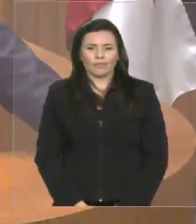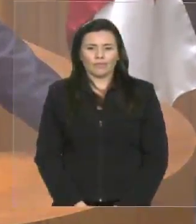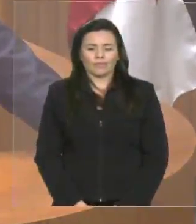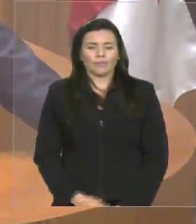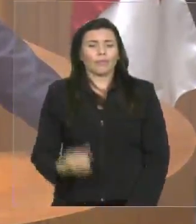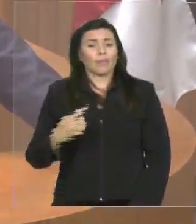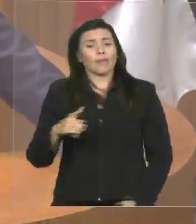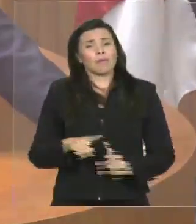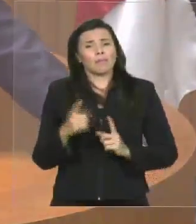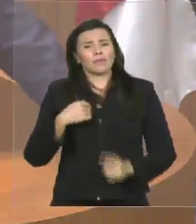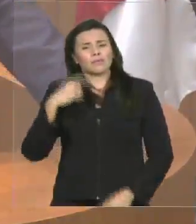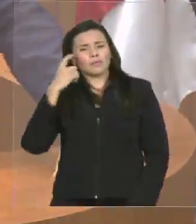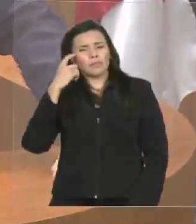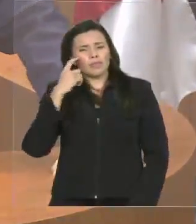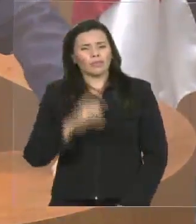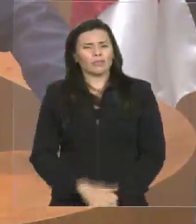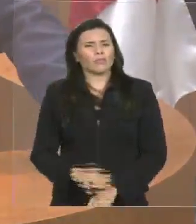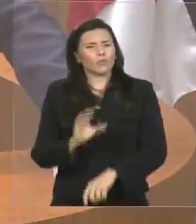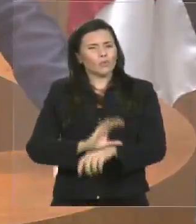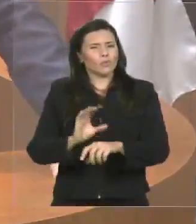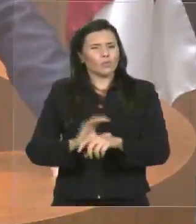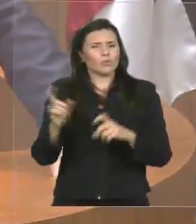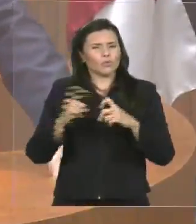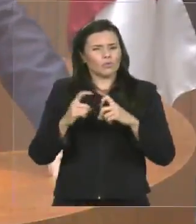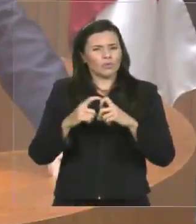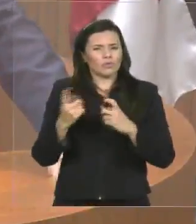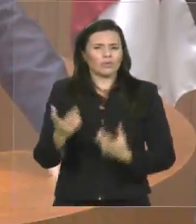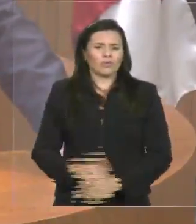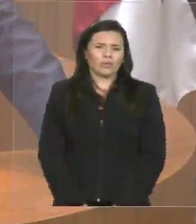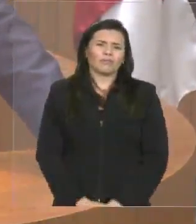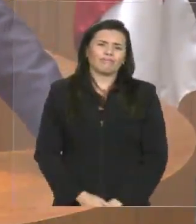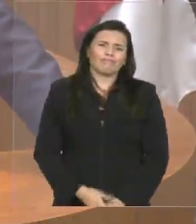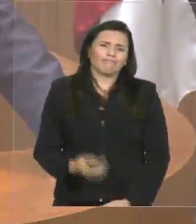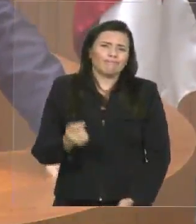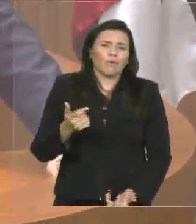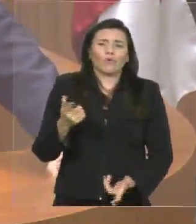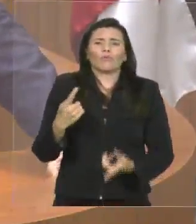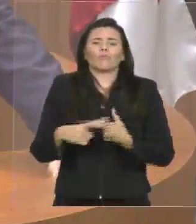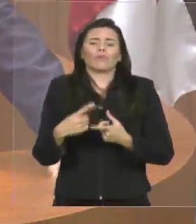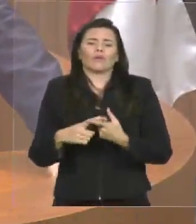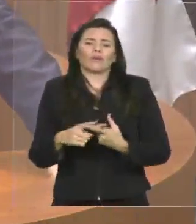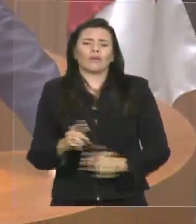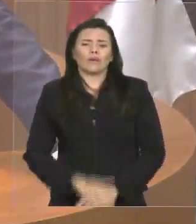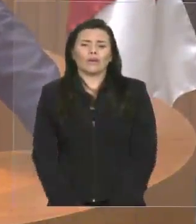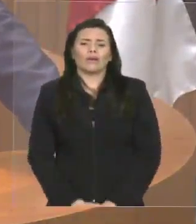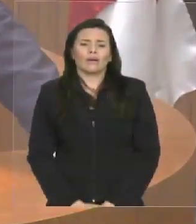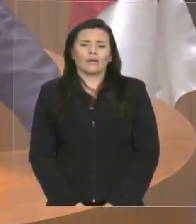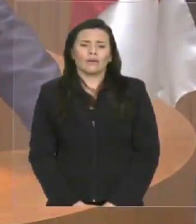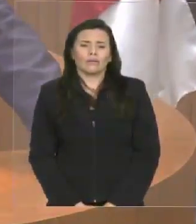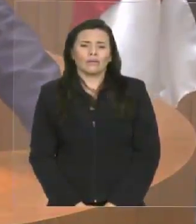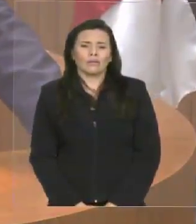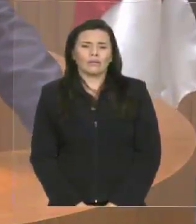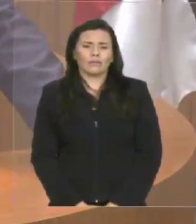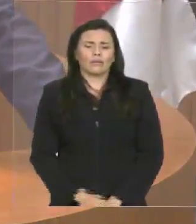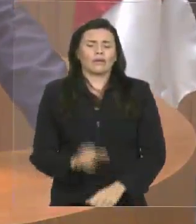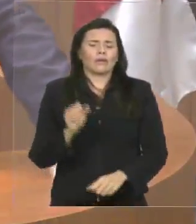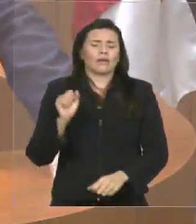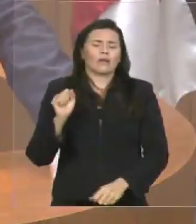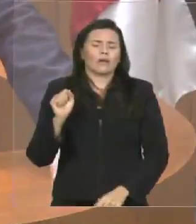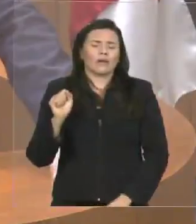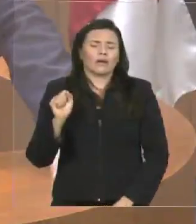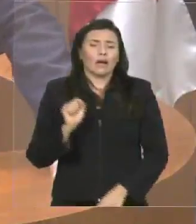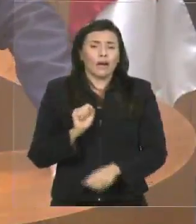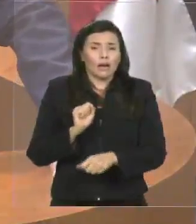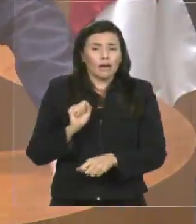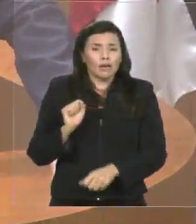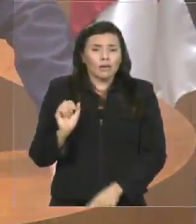desse curso de medicina, porque a universidade, é maranhense, está acolhendo, na maioria das